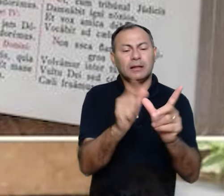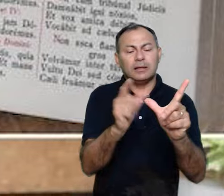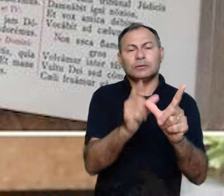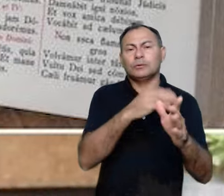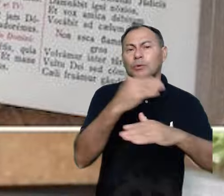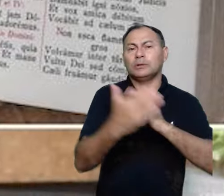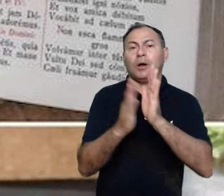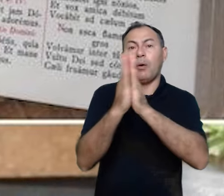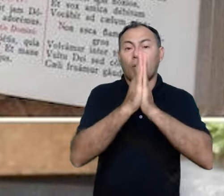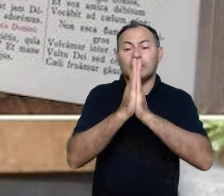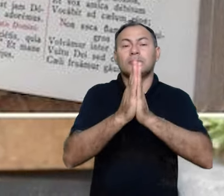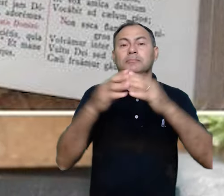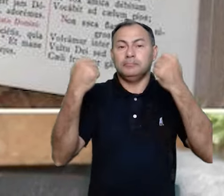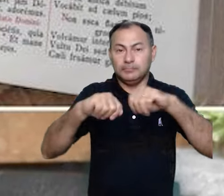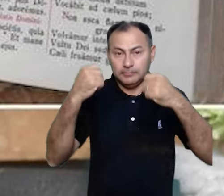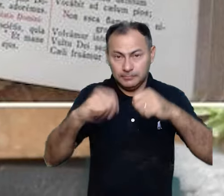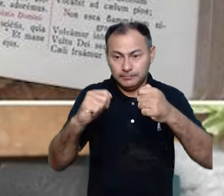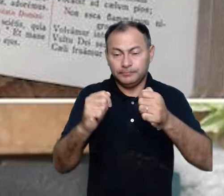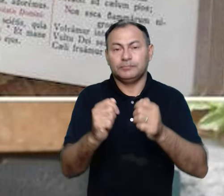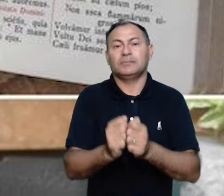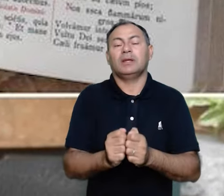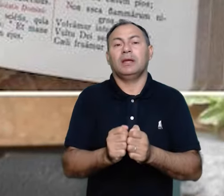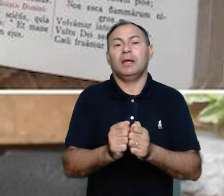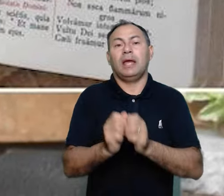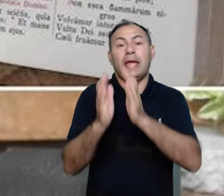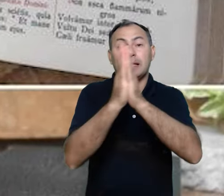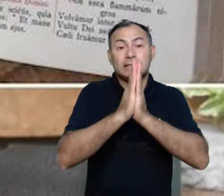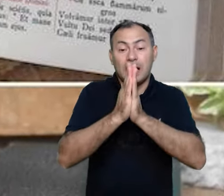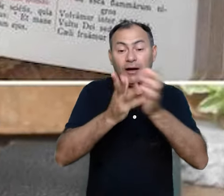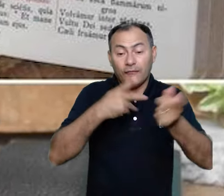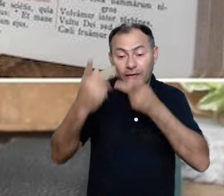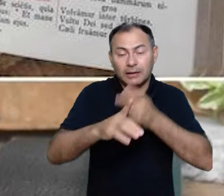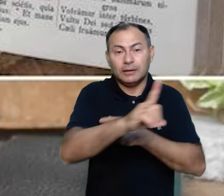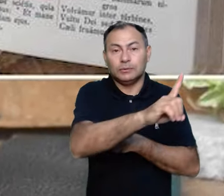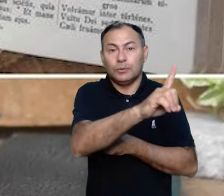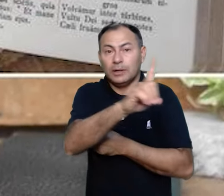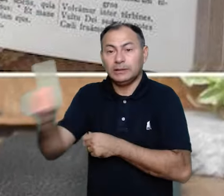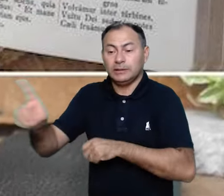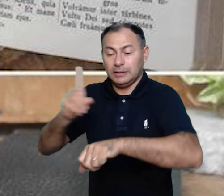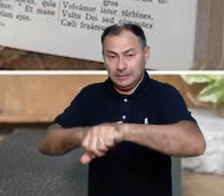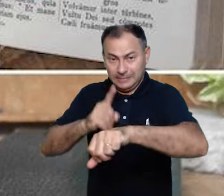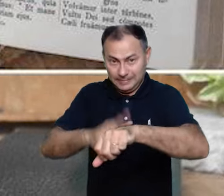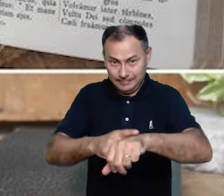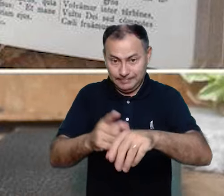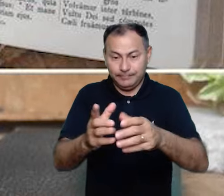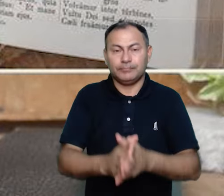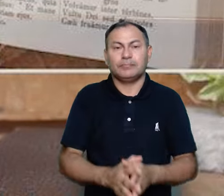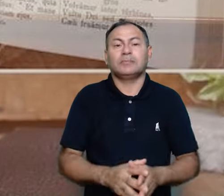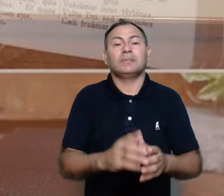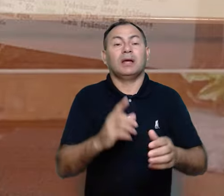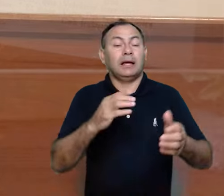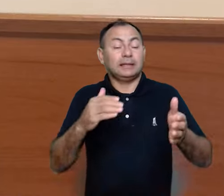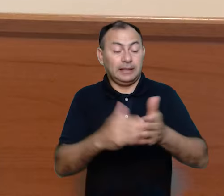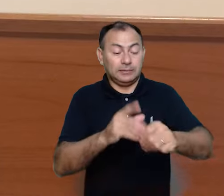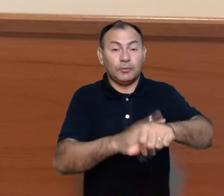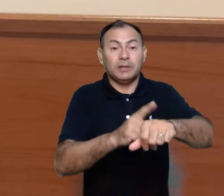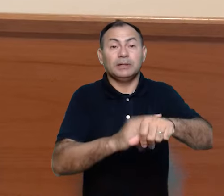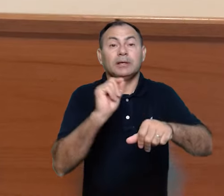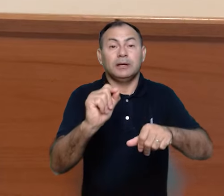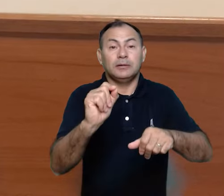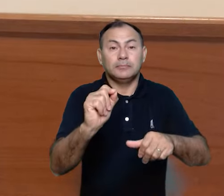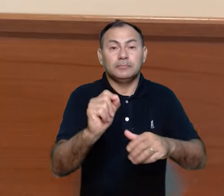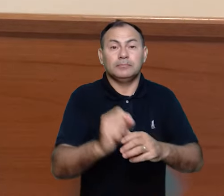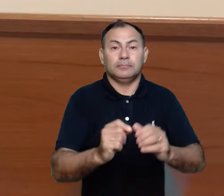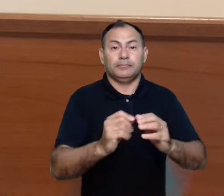todas as orações que ele precisava dizer ao longo da jornada. A tal ponto que